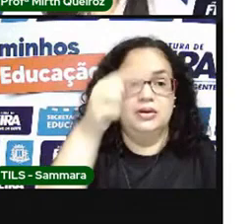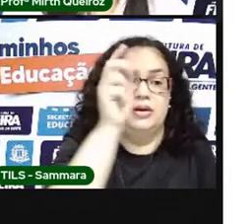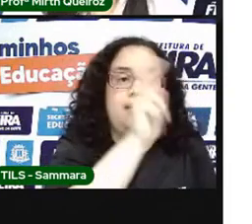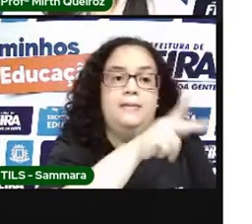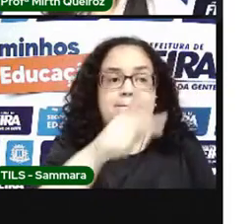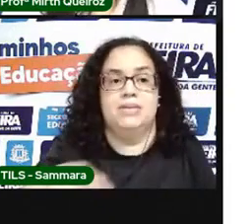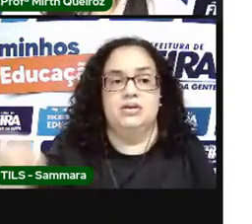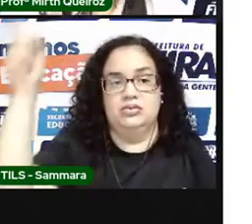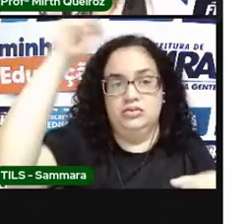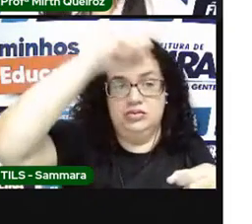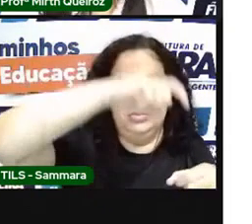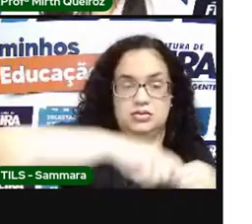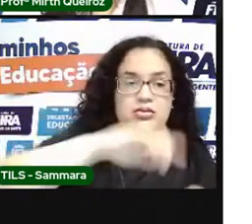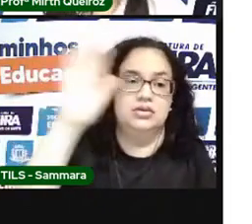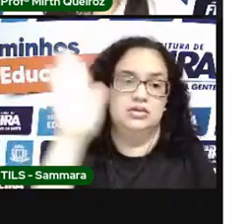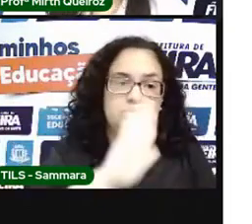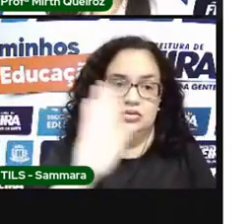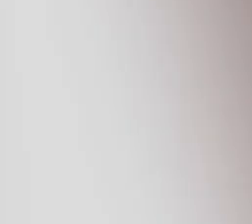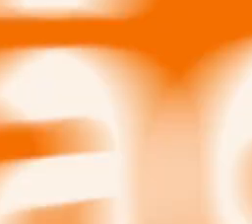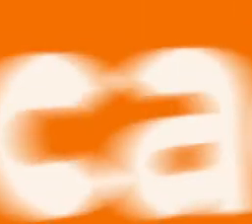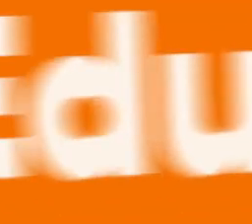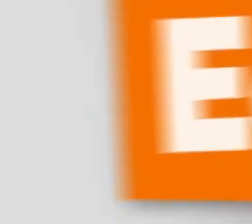volta com vocês. Até mais!